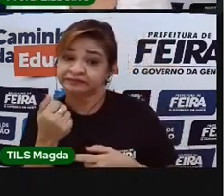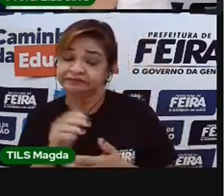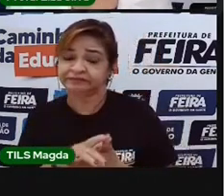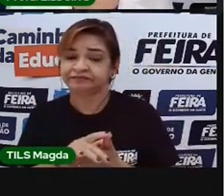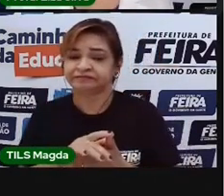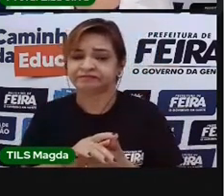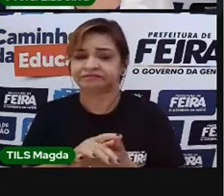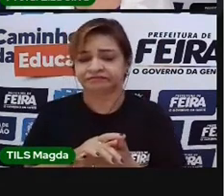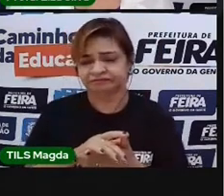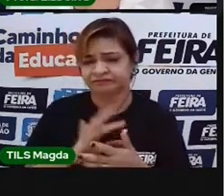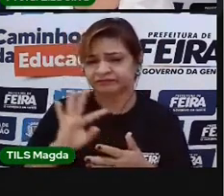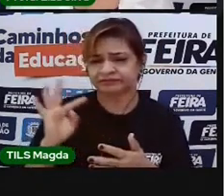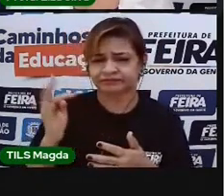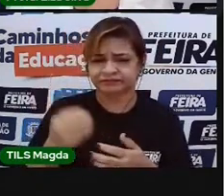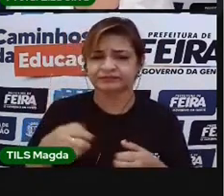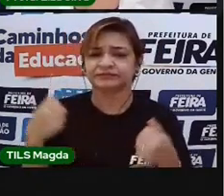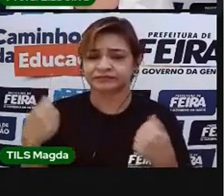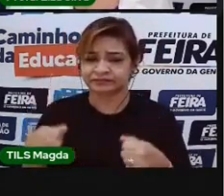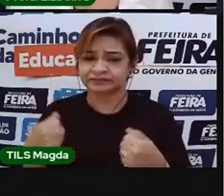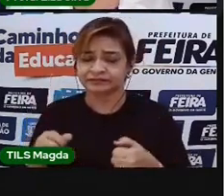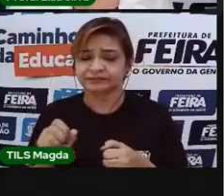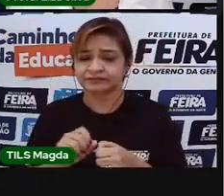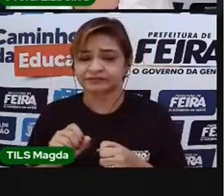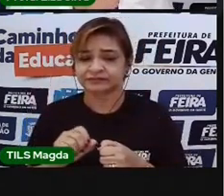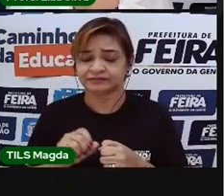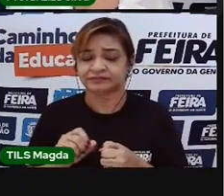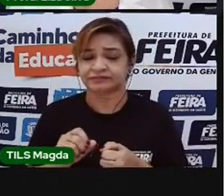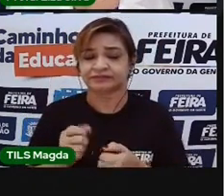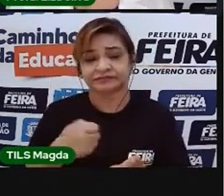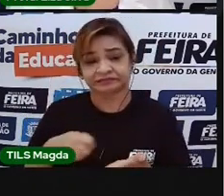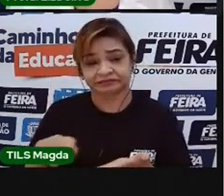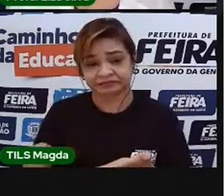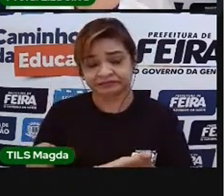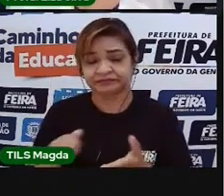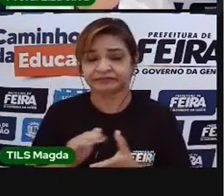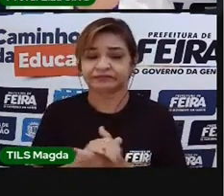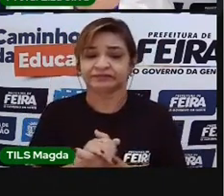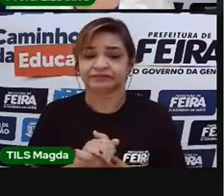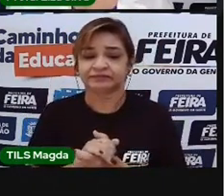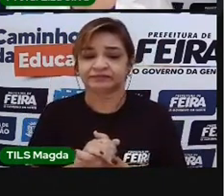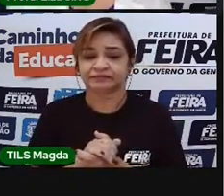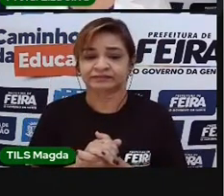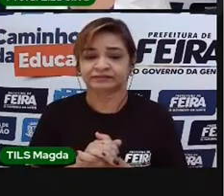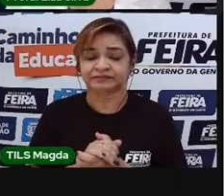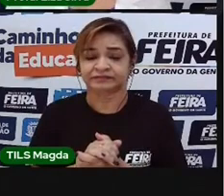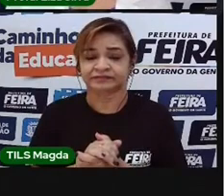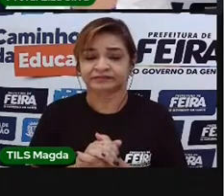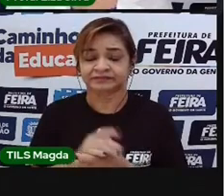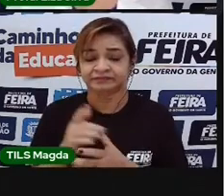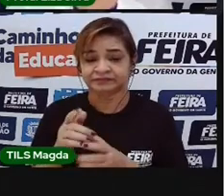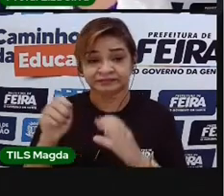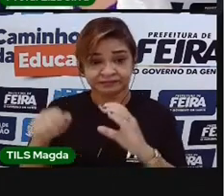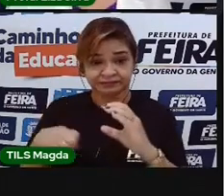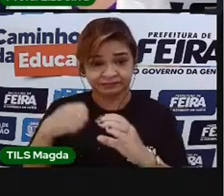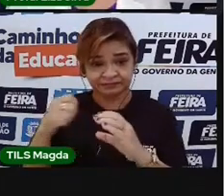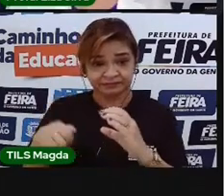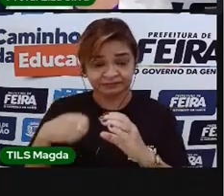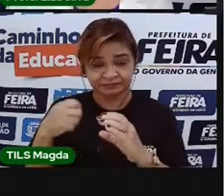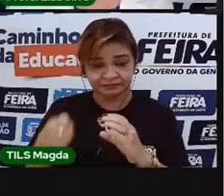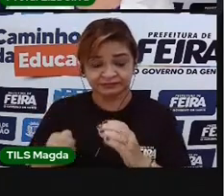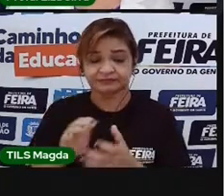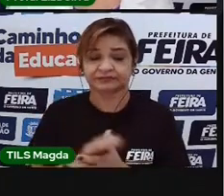lapiseira, e tudo aquilo que você achar necessário. Esta aula ficará gravada, então eu